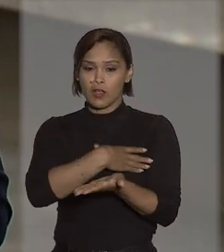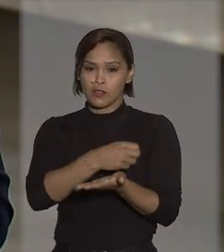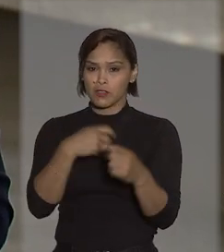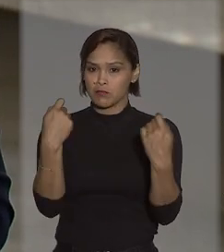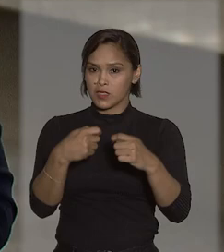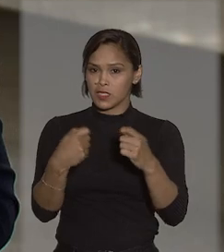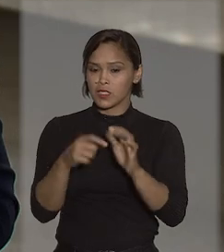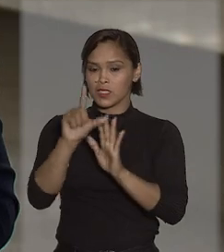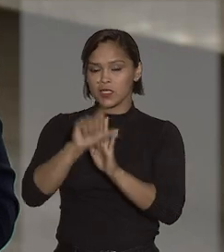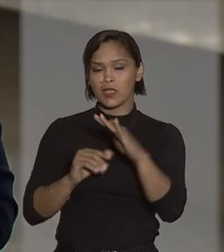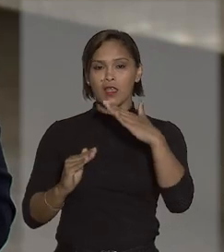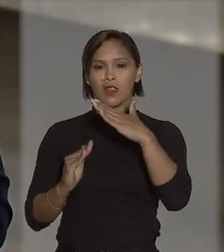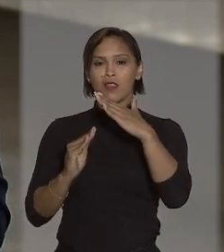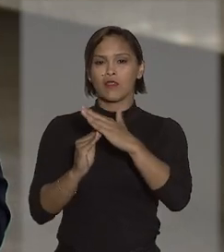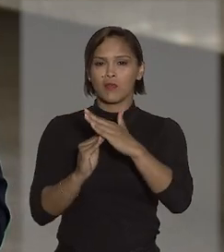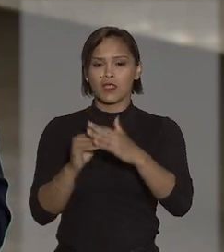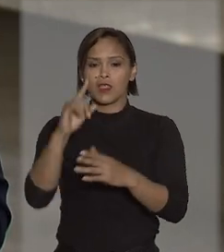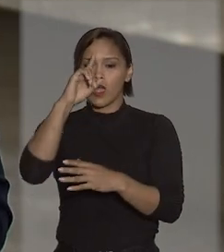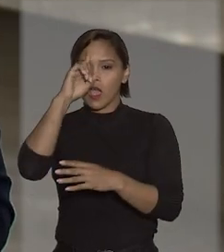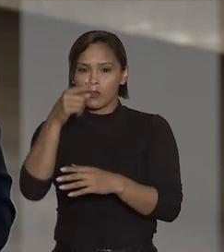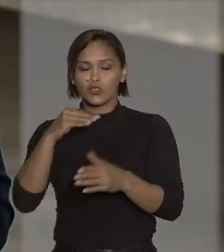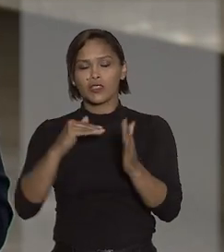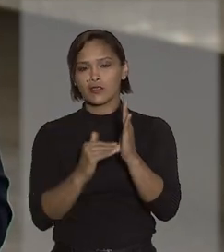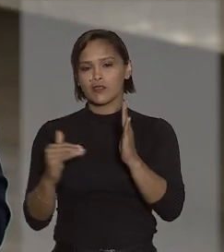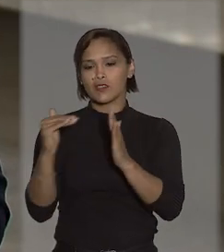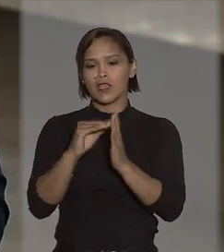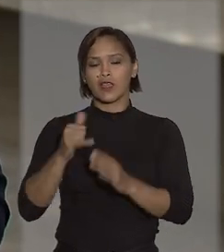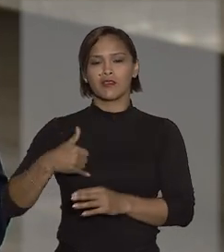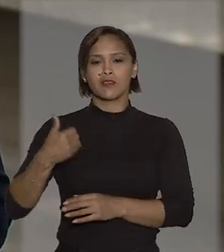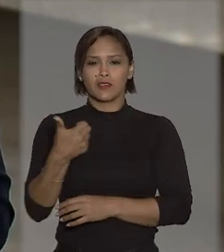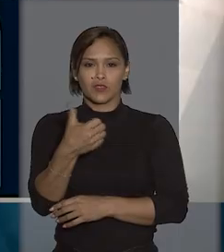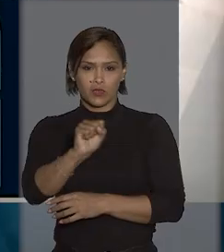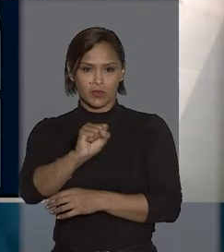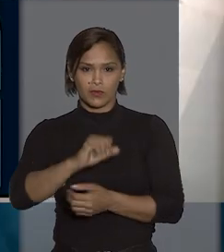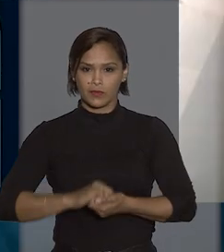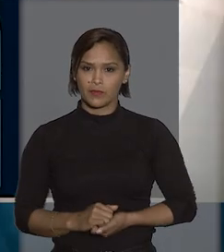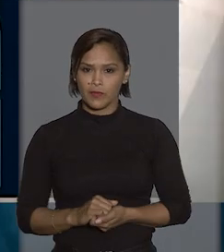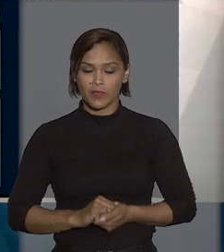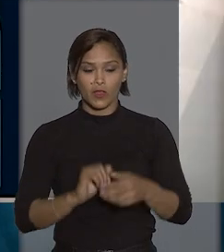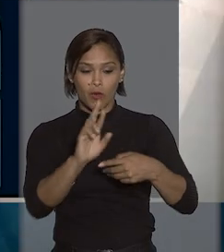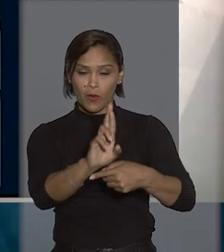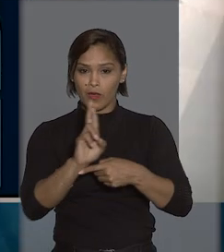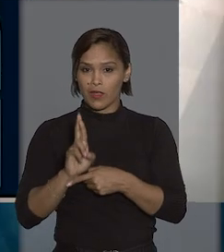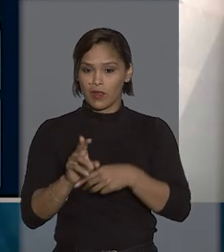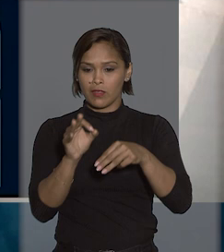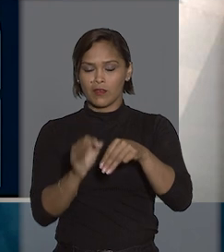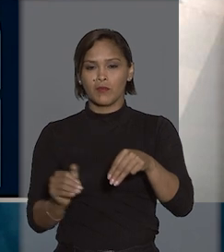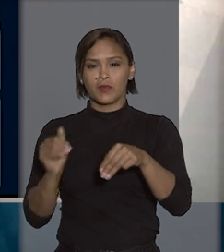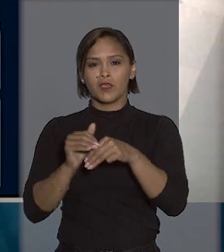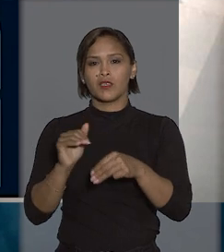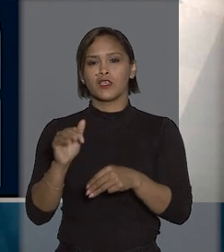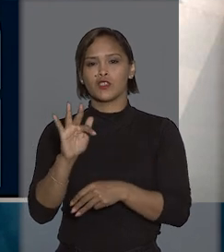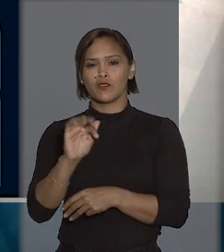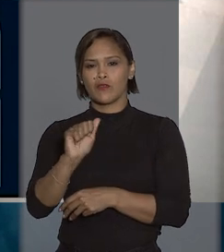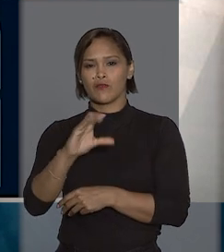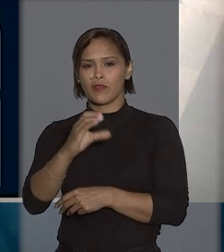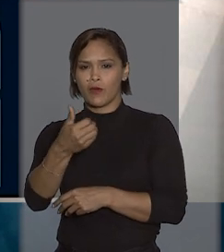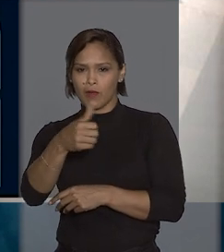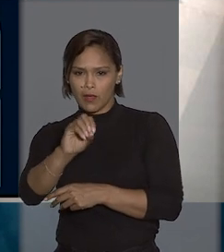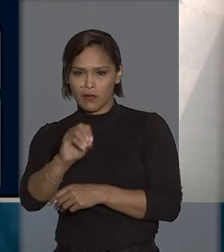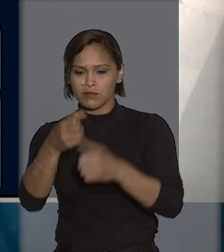filhos deveria ser limitado à data em que eles atingissem a maioridade. O relator, ministro Francisco Falcão,